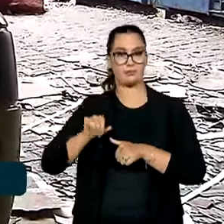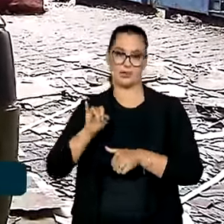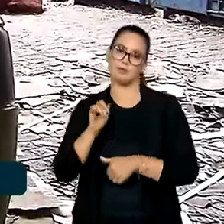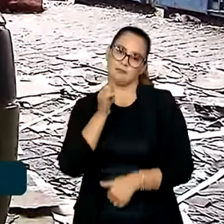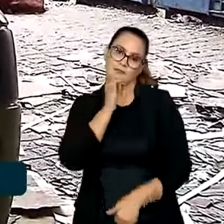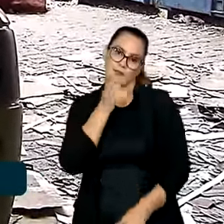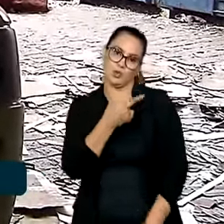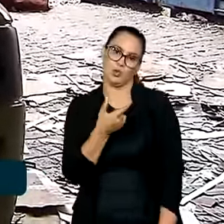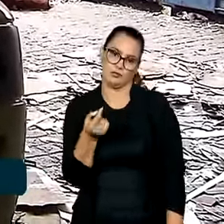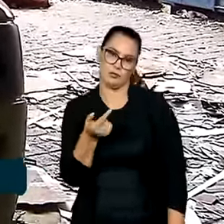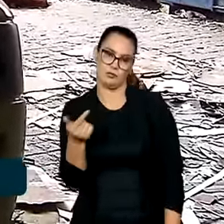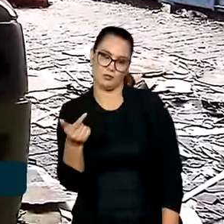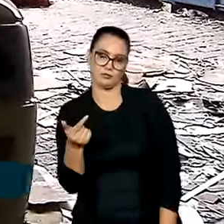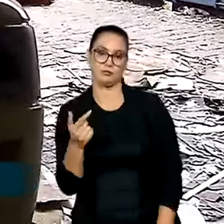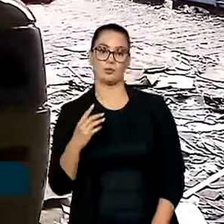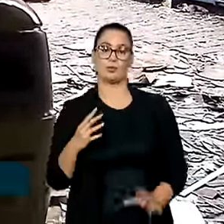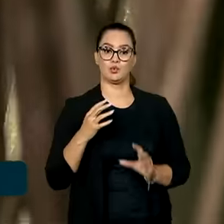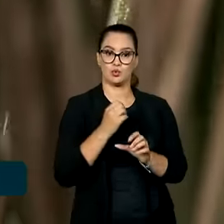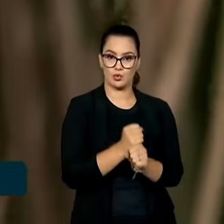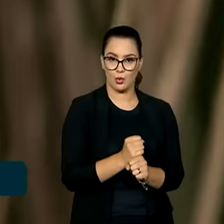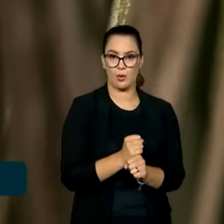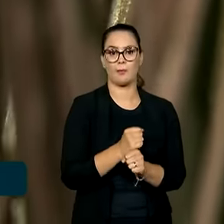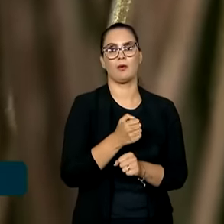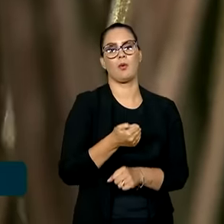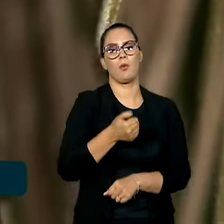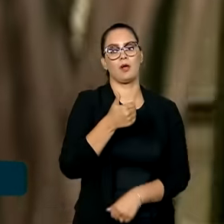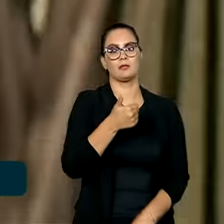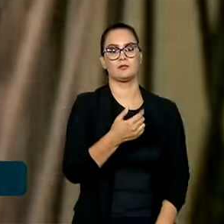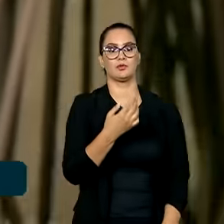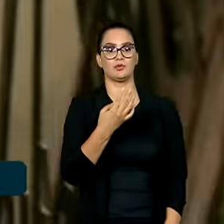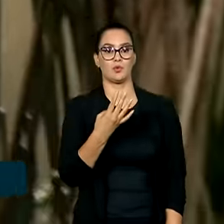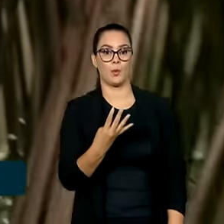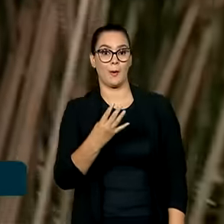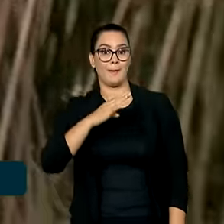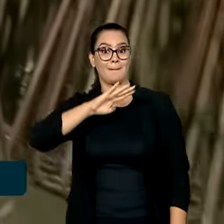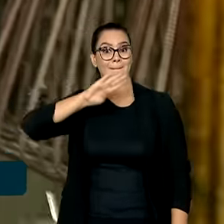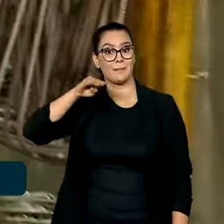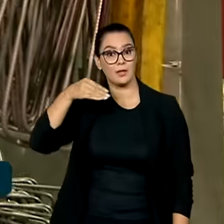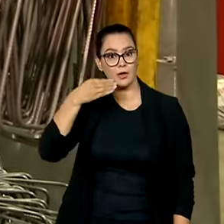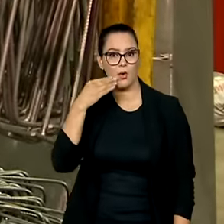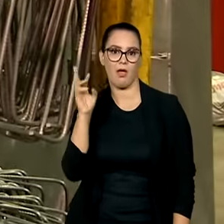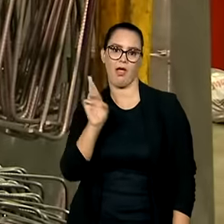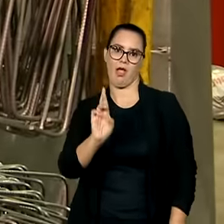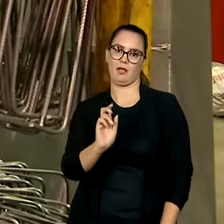2022. Ao todo, estão previstos quase 24 bilhões de reais em pagamentos.